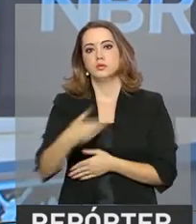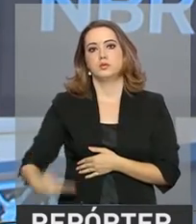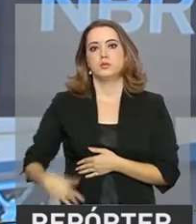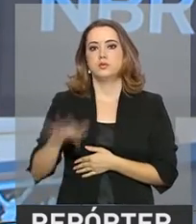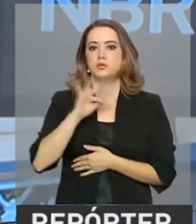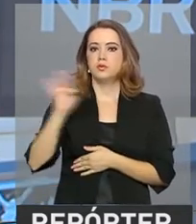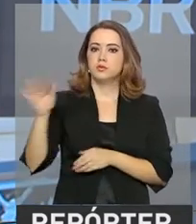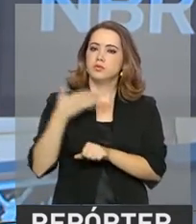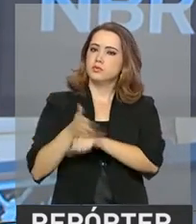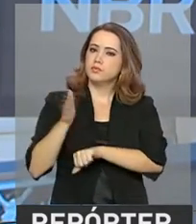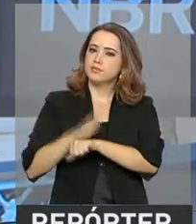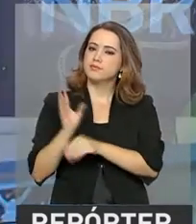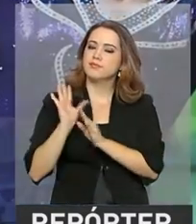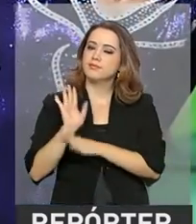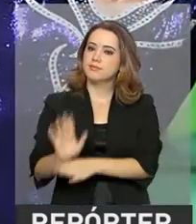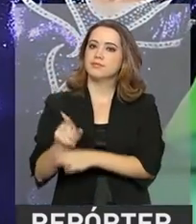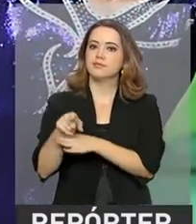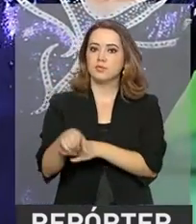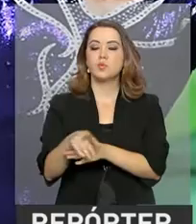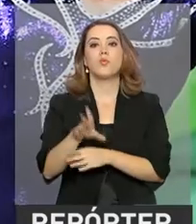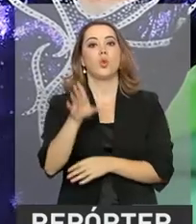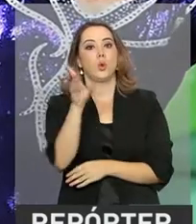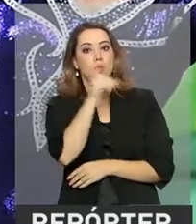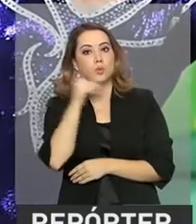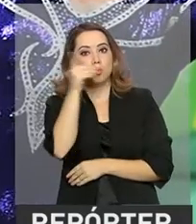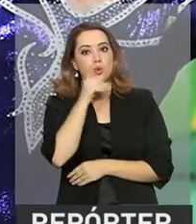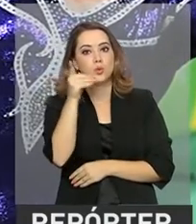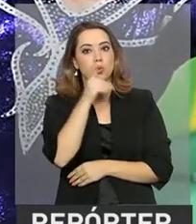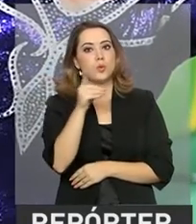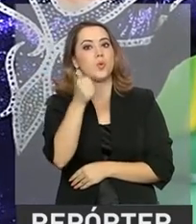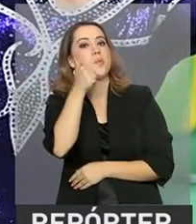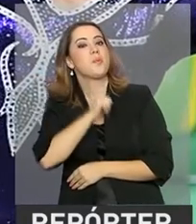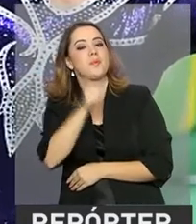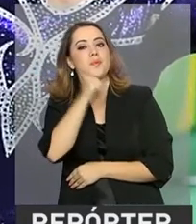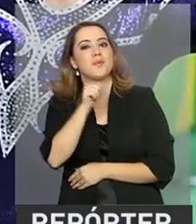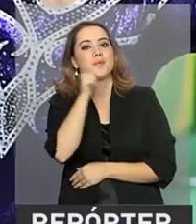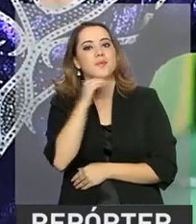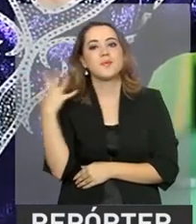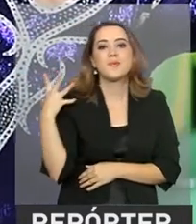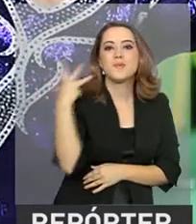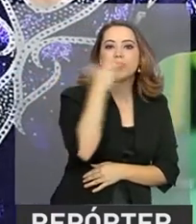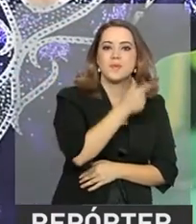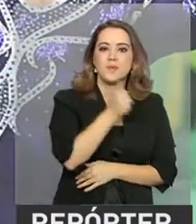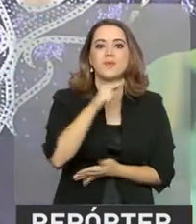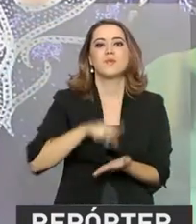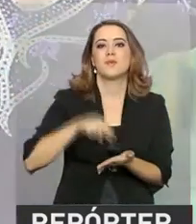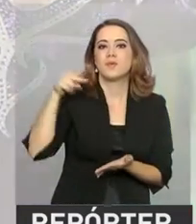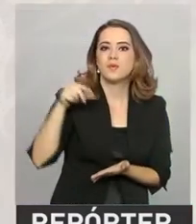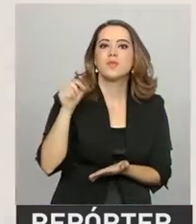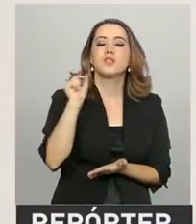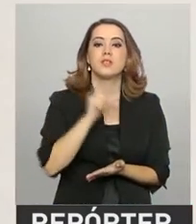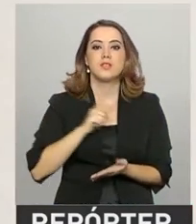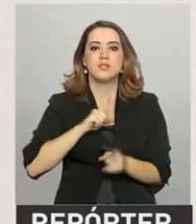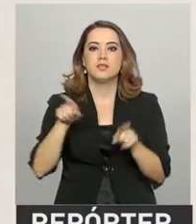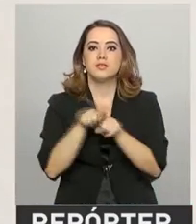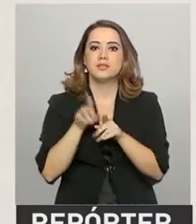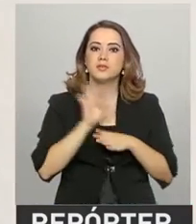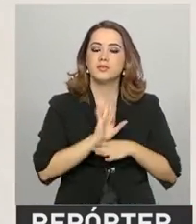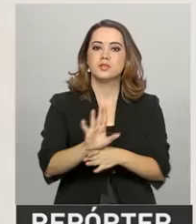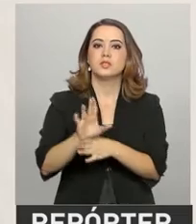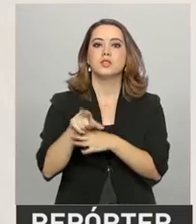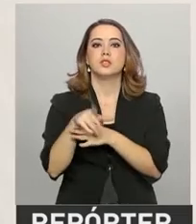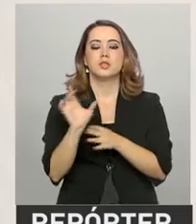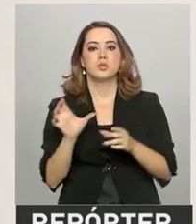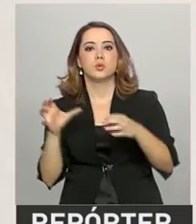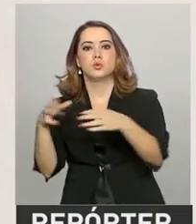domingo foram elas, as meninas da ginástica, que fizeram bonito e também se classificaram para a final por